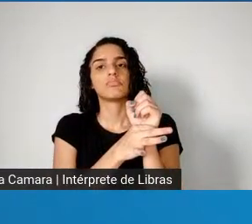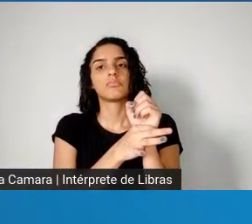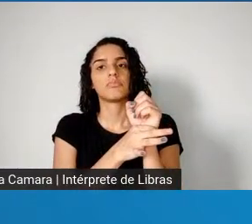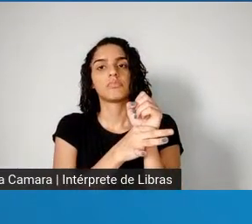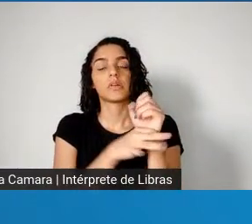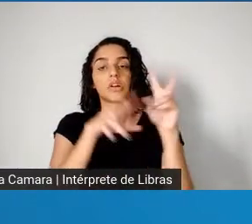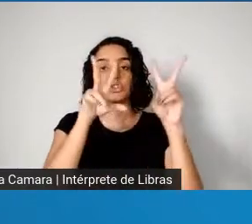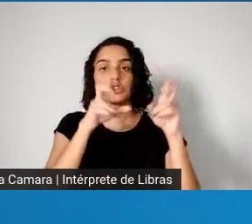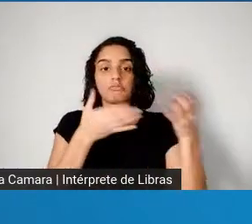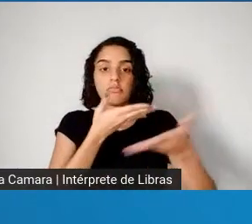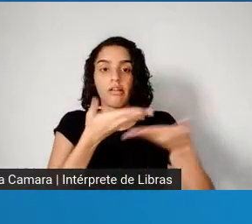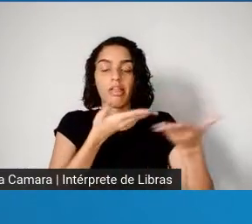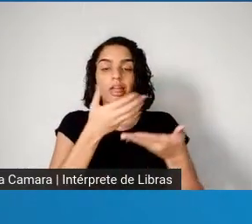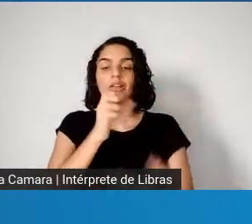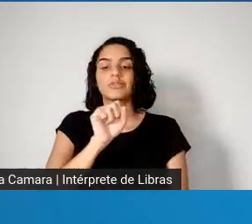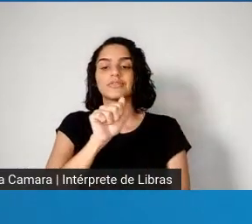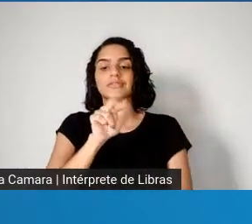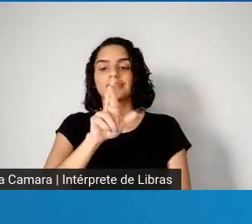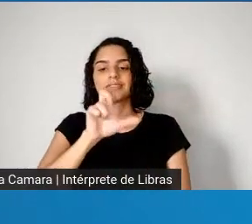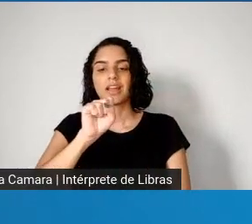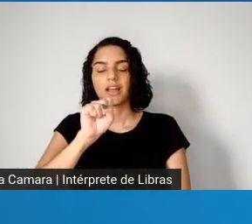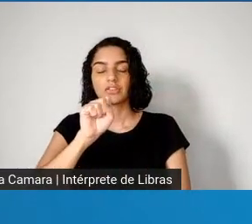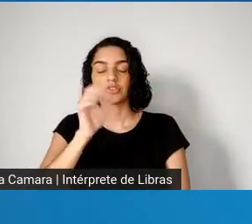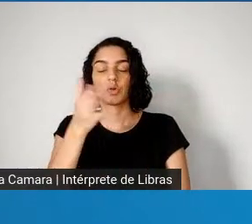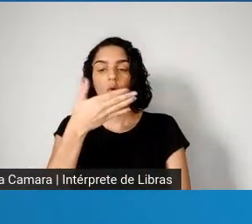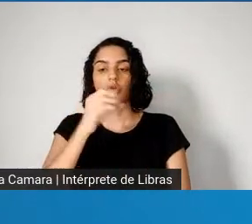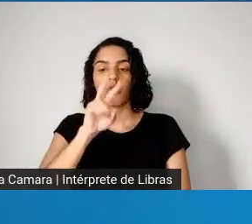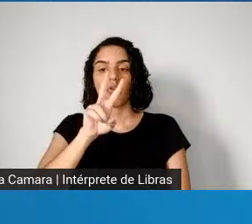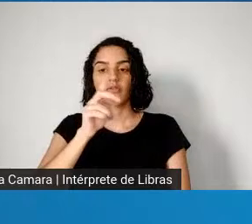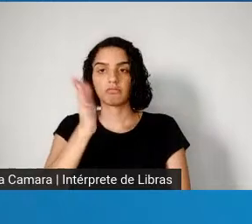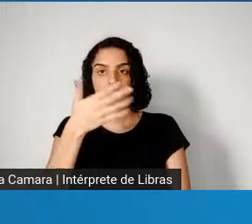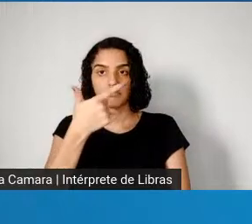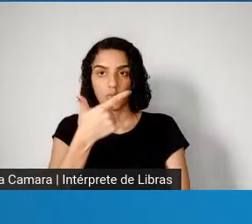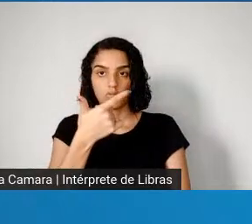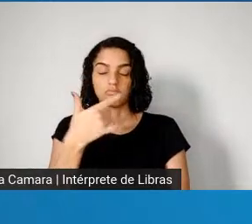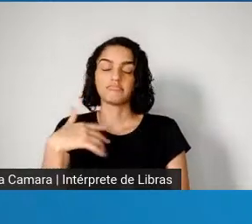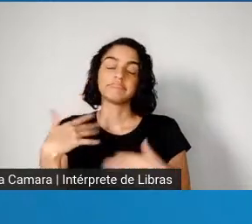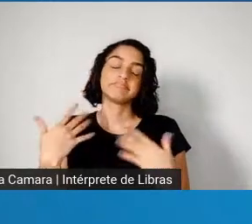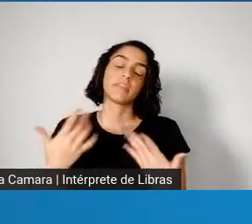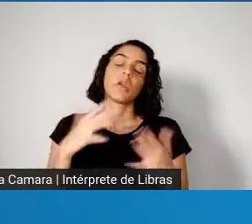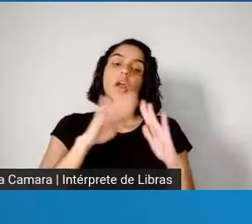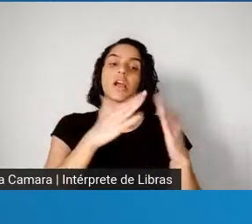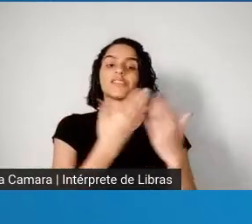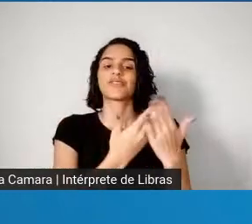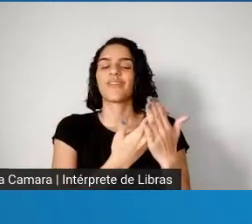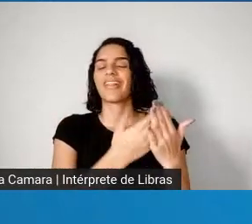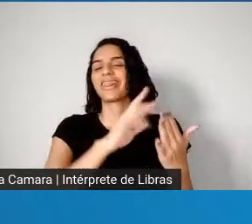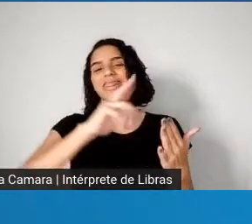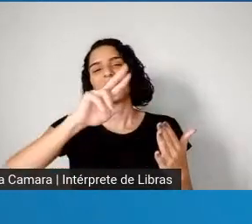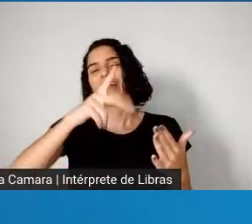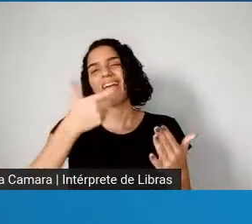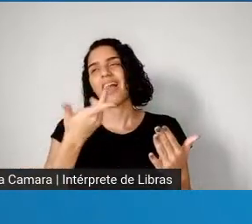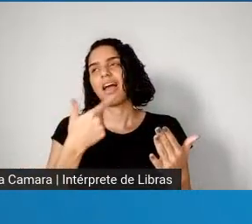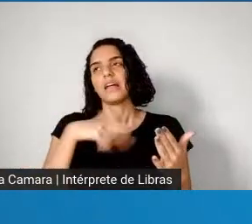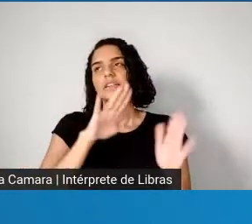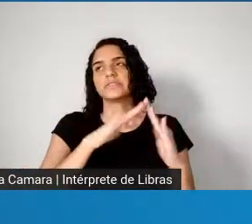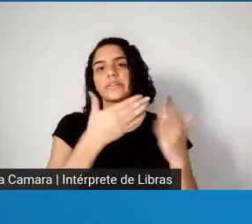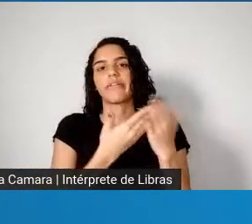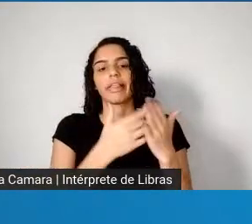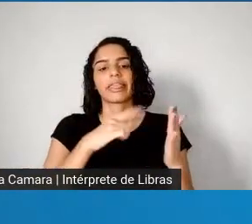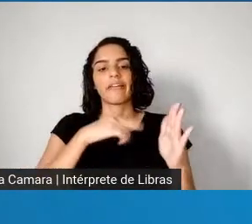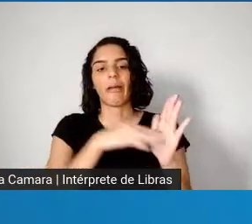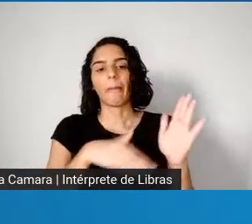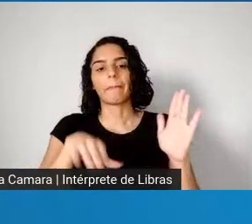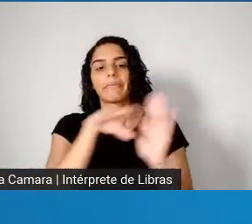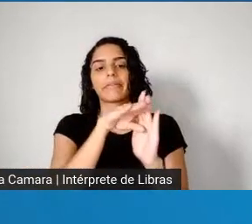-2, né? Eles não aumentaram, essas escolas não aumentaram a ocorrência de casos nem na